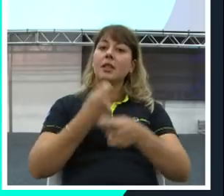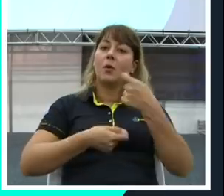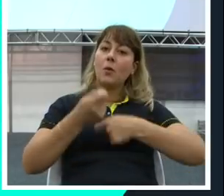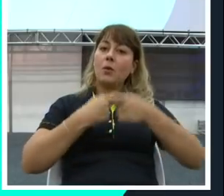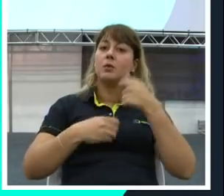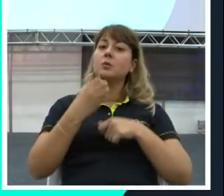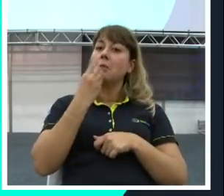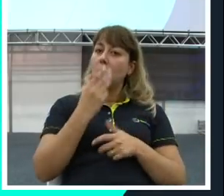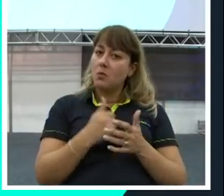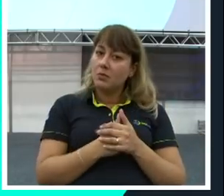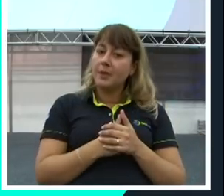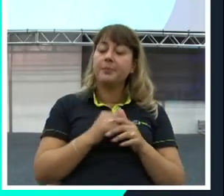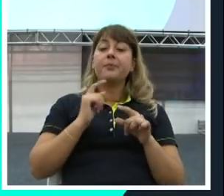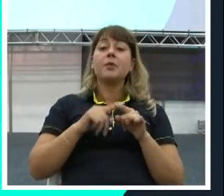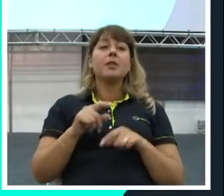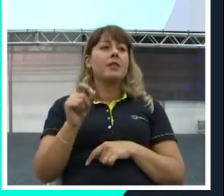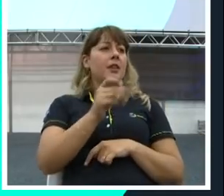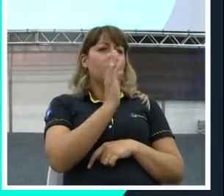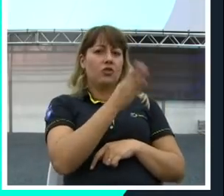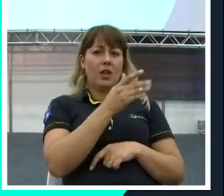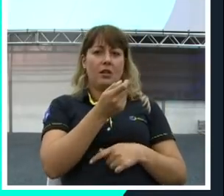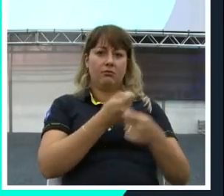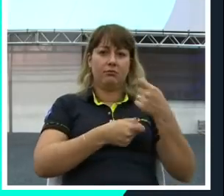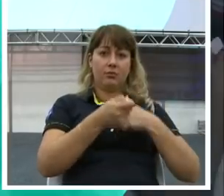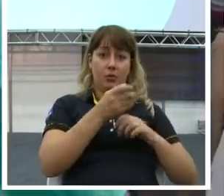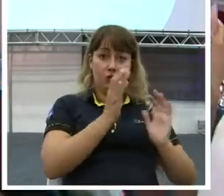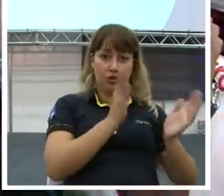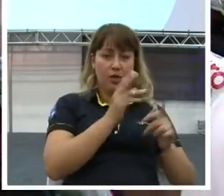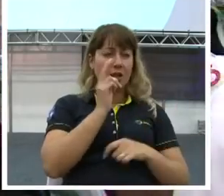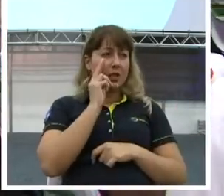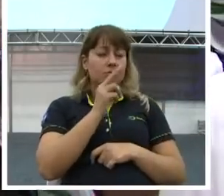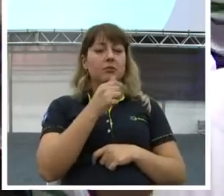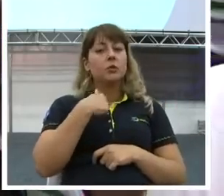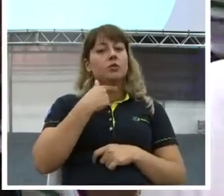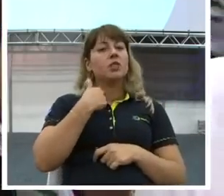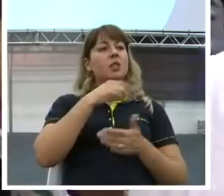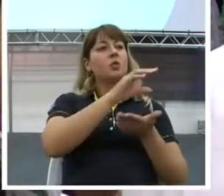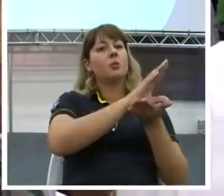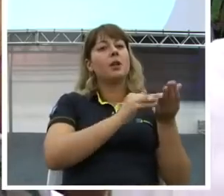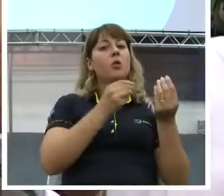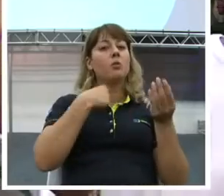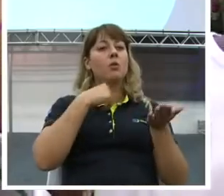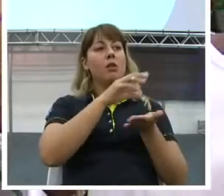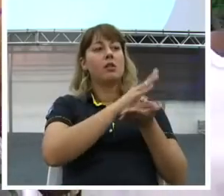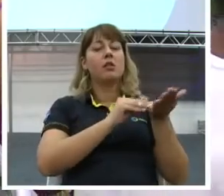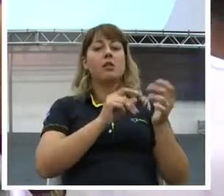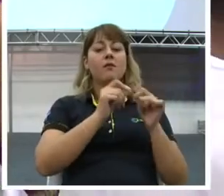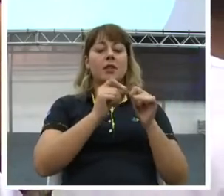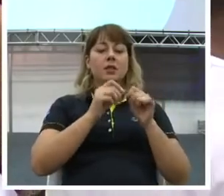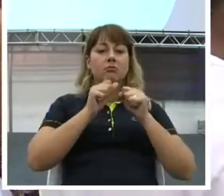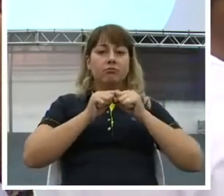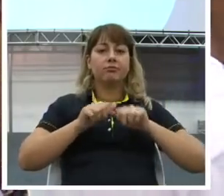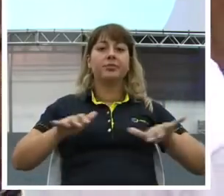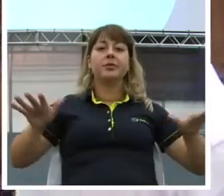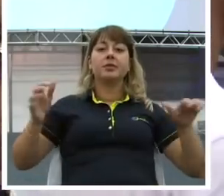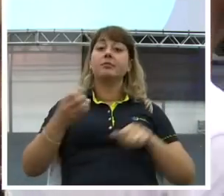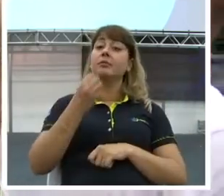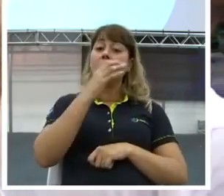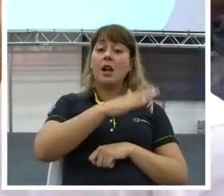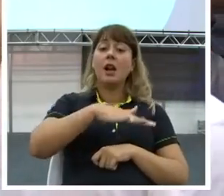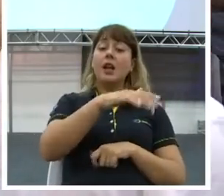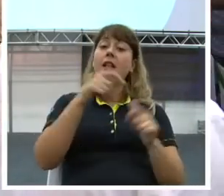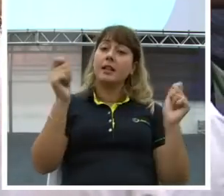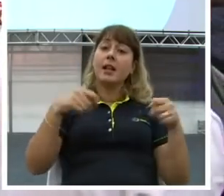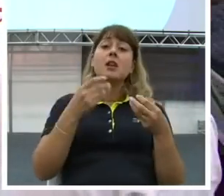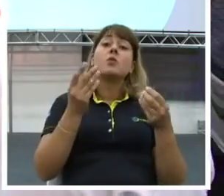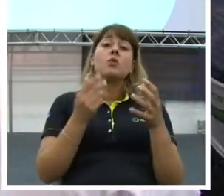Você vai olhar para quem já tem. E mesmo para quem está em busca do seu negócio. Como que você pode ampliar? Quais são as áreas que você